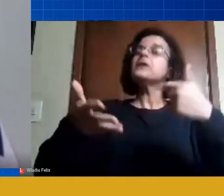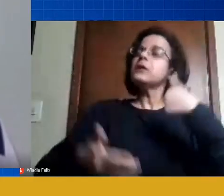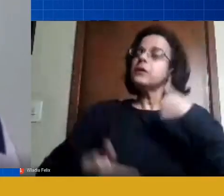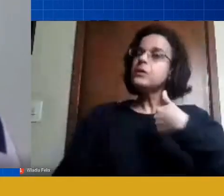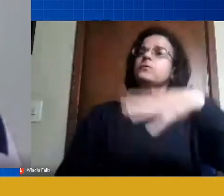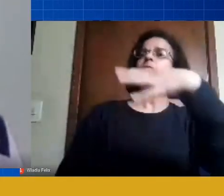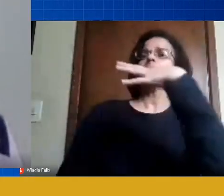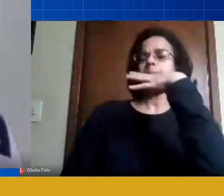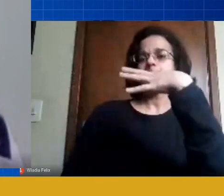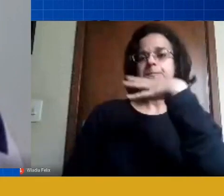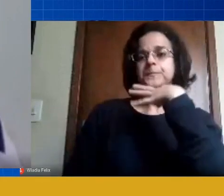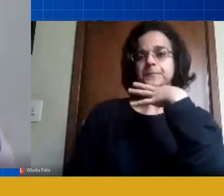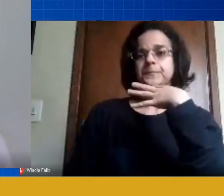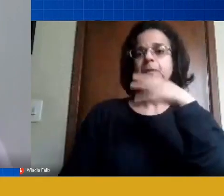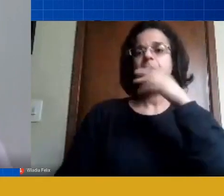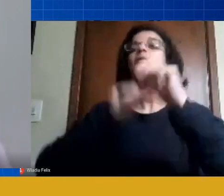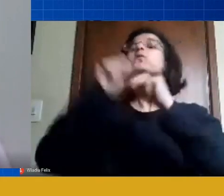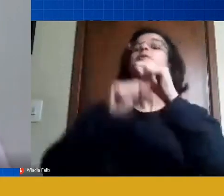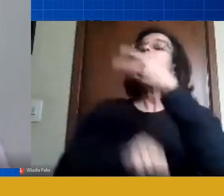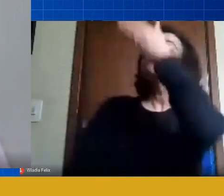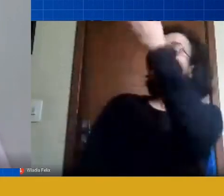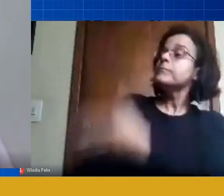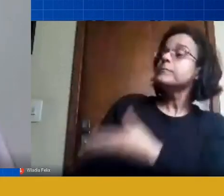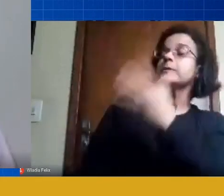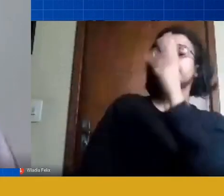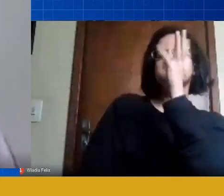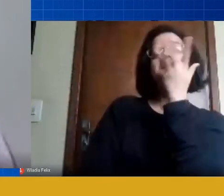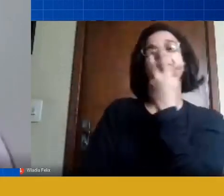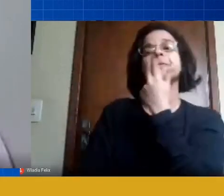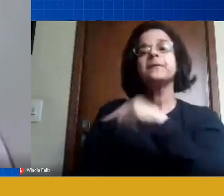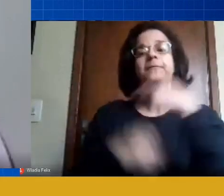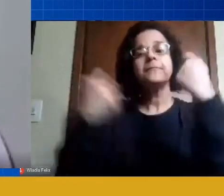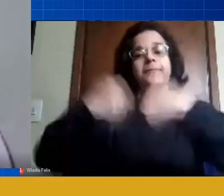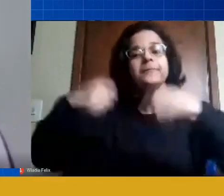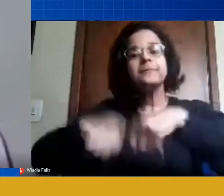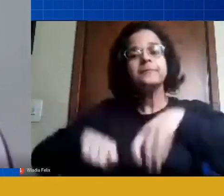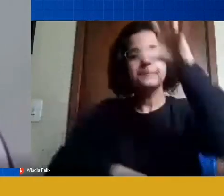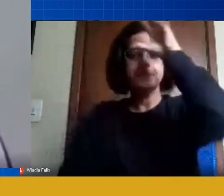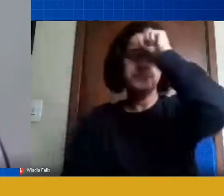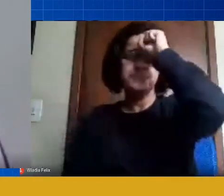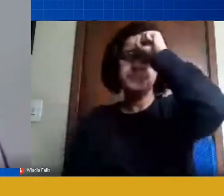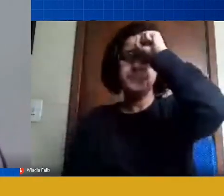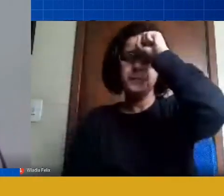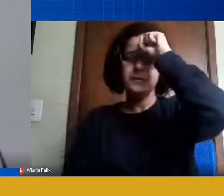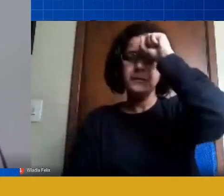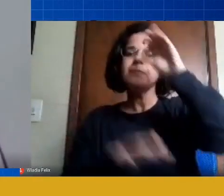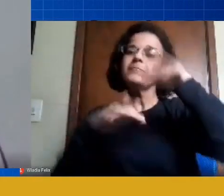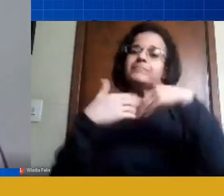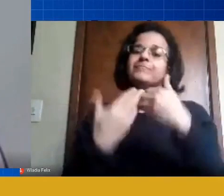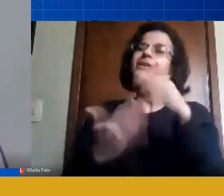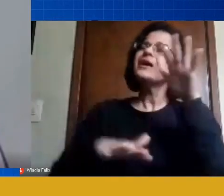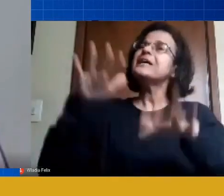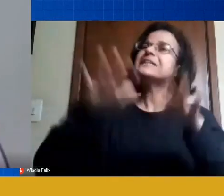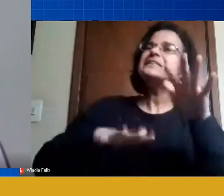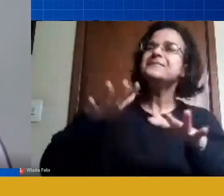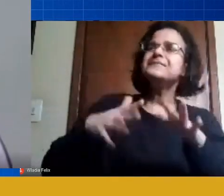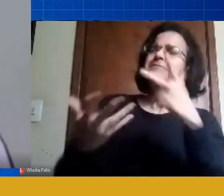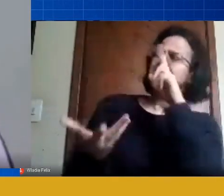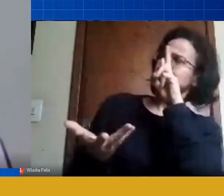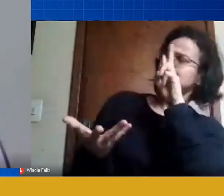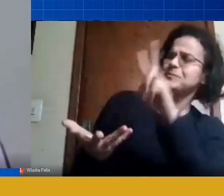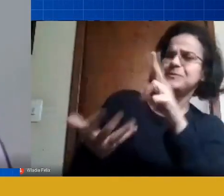conhecimento do que essa criança precisa aprender e muitas vezes eu vejo pormenorizado esse papel do professor